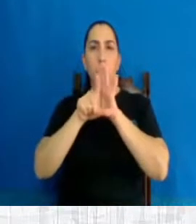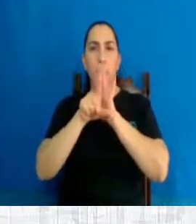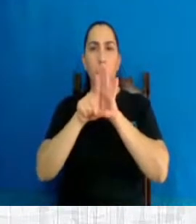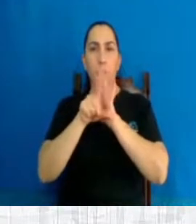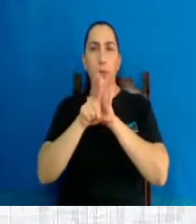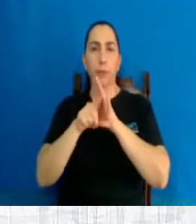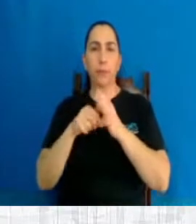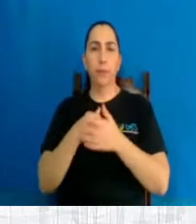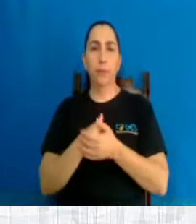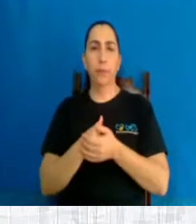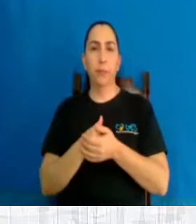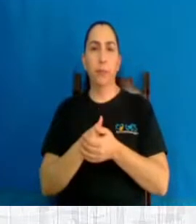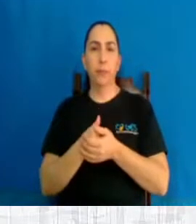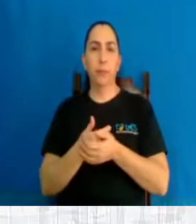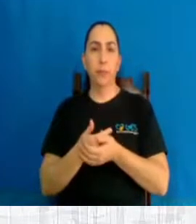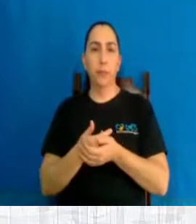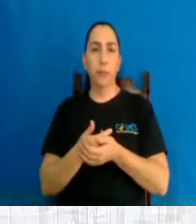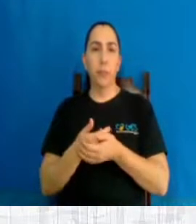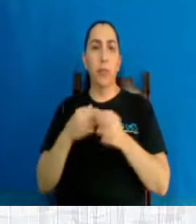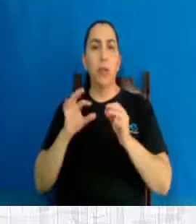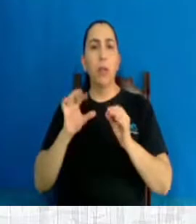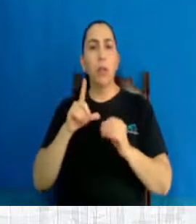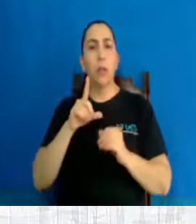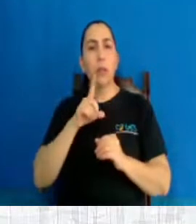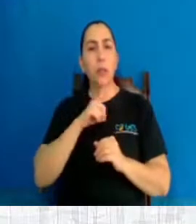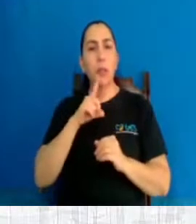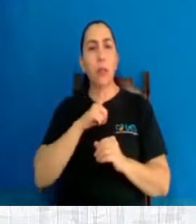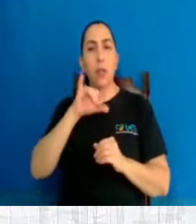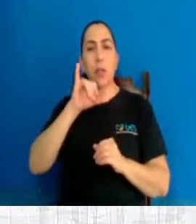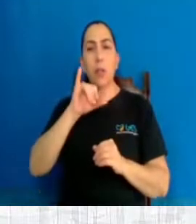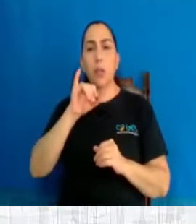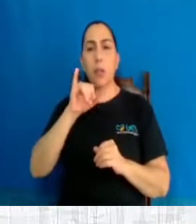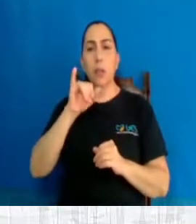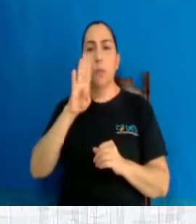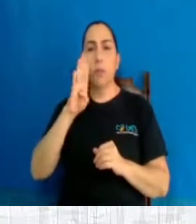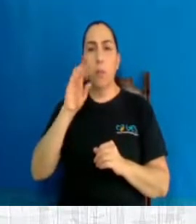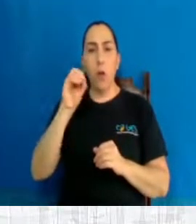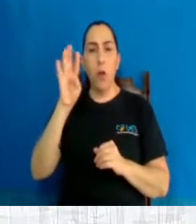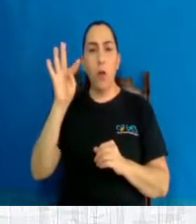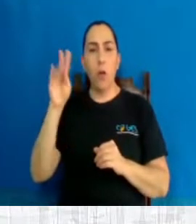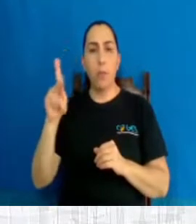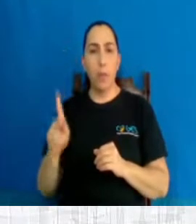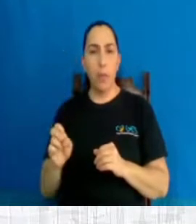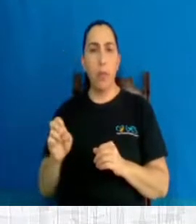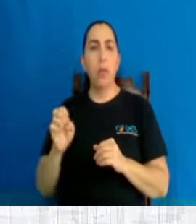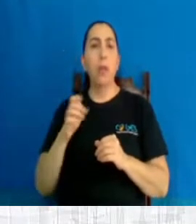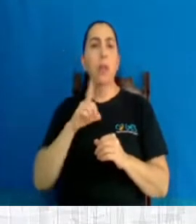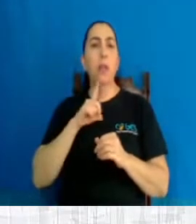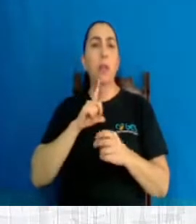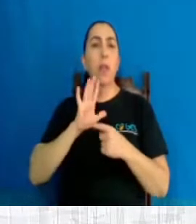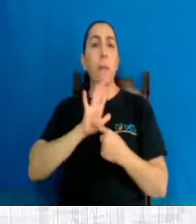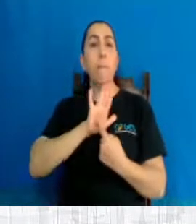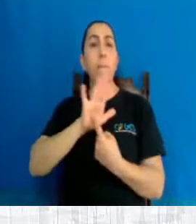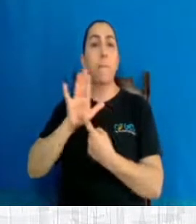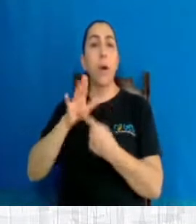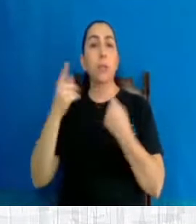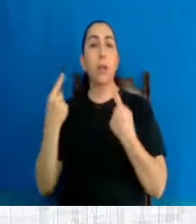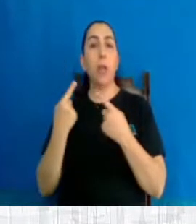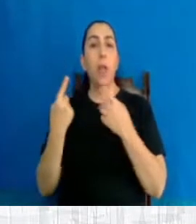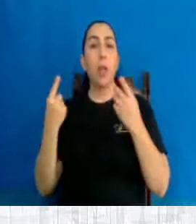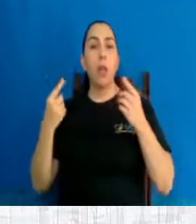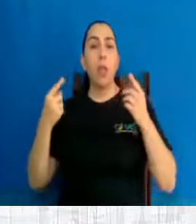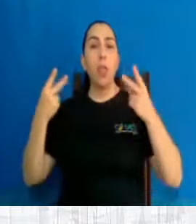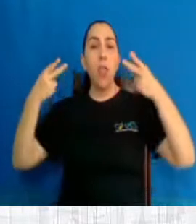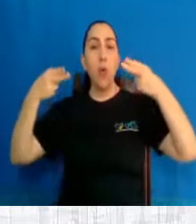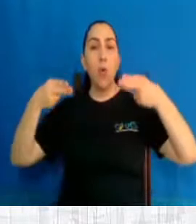isso? Olha, o mais recente levantamento foi do Ibope, em fevereiro de 2018. Mostra que a oposição à legalização é igual entre homens e